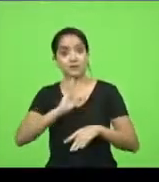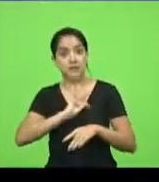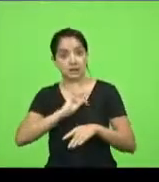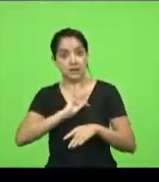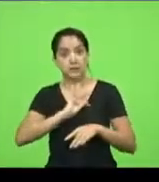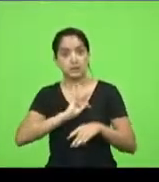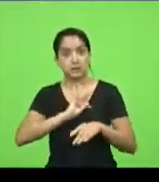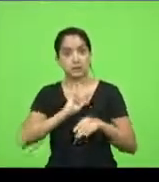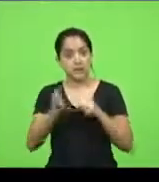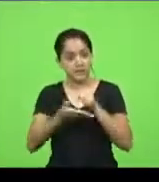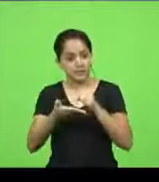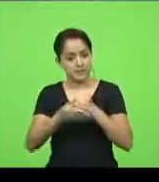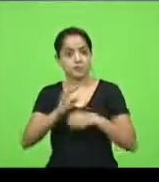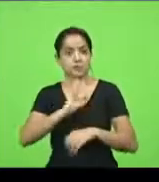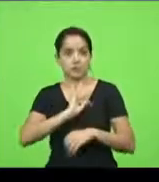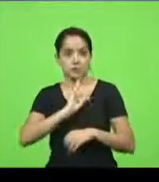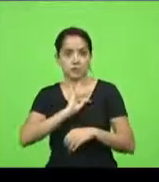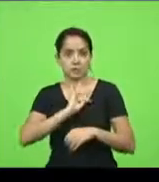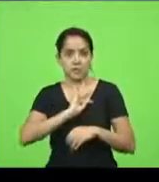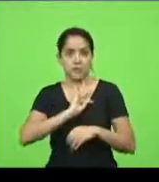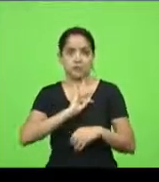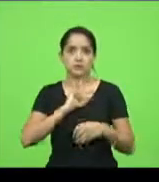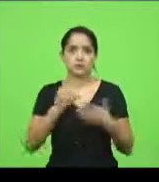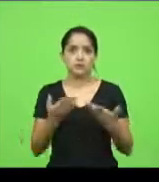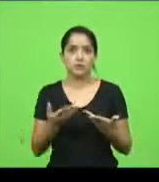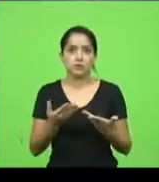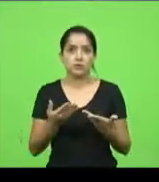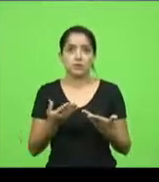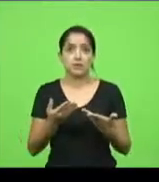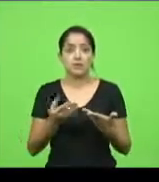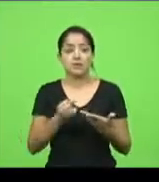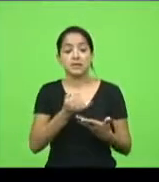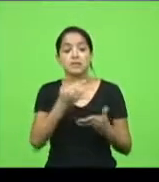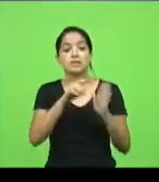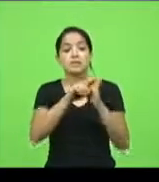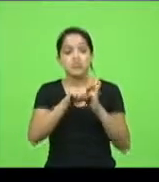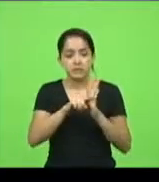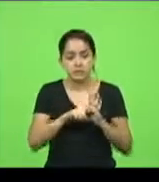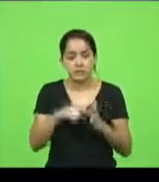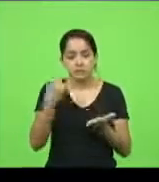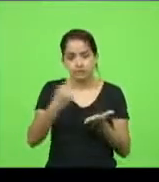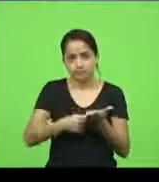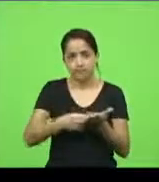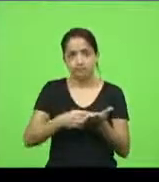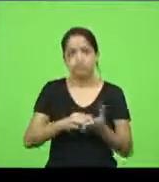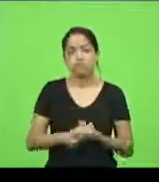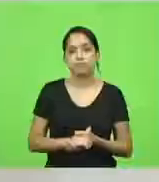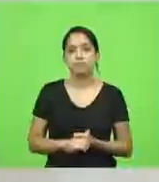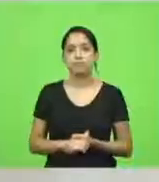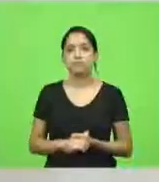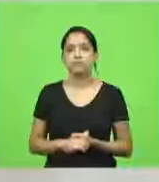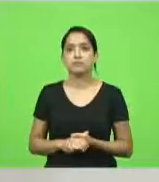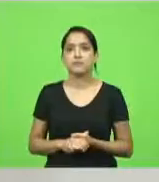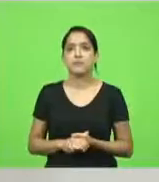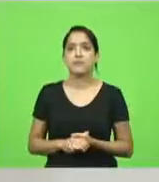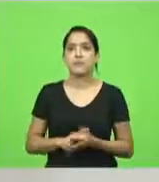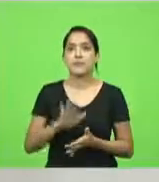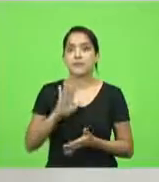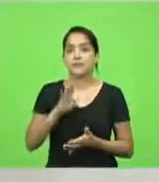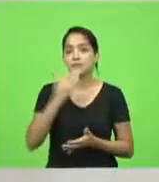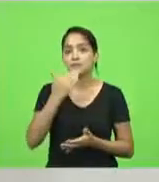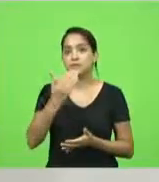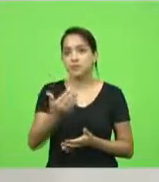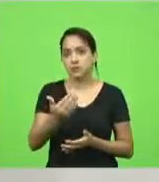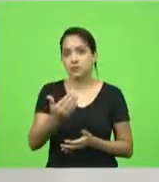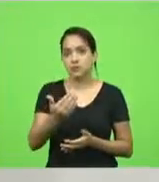comandante-geral e eu sei que a gente usava extremamente técnico, e esse levantamento é a gente se promete fazer. Obrigado. Obrigado, deputado. Mas eu queria pedir com